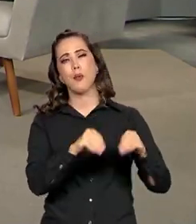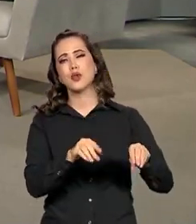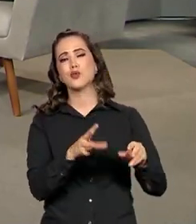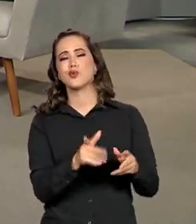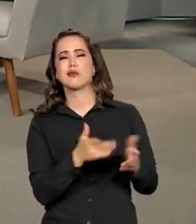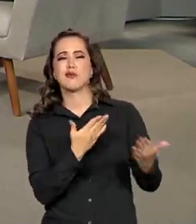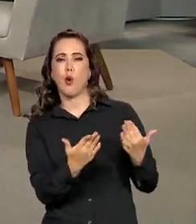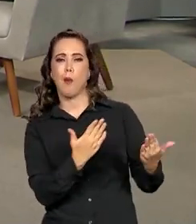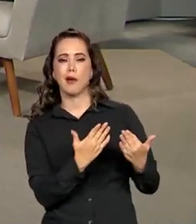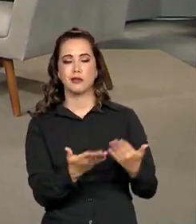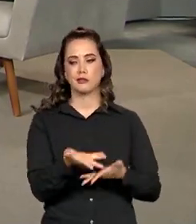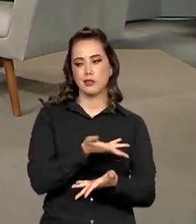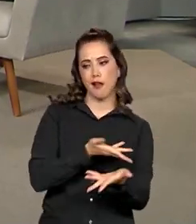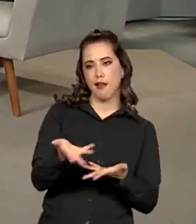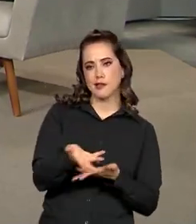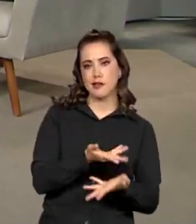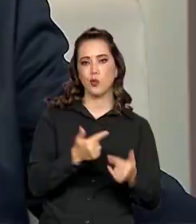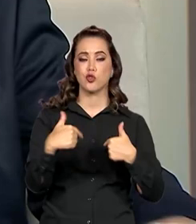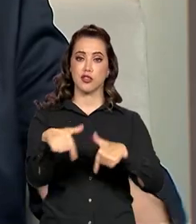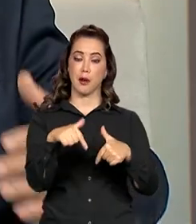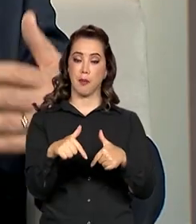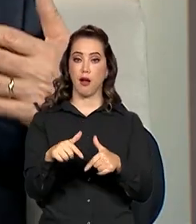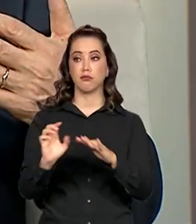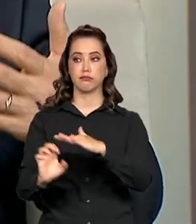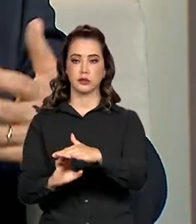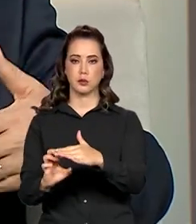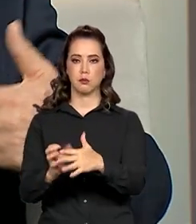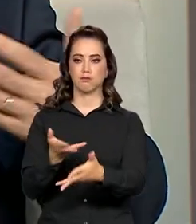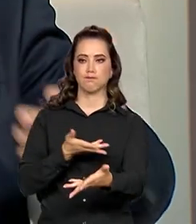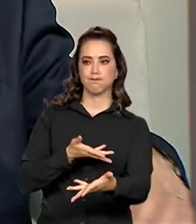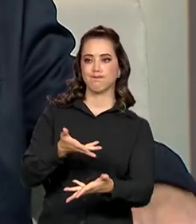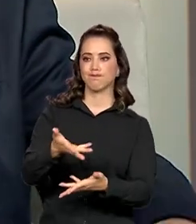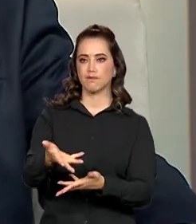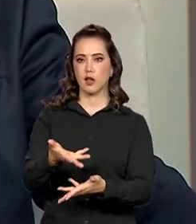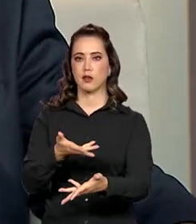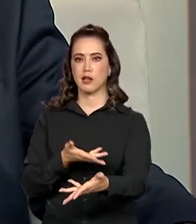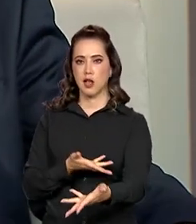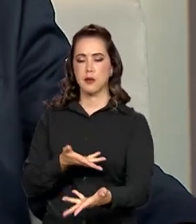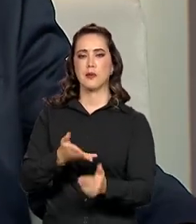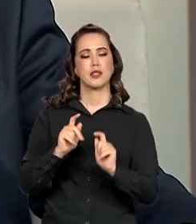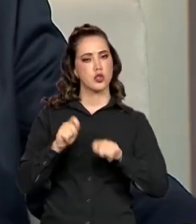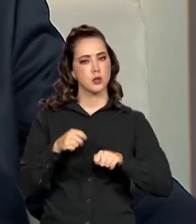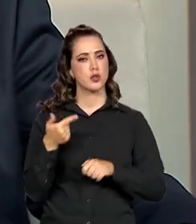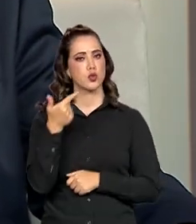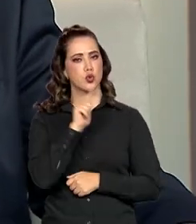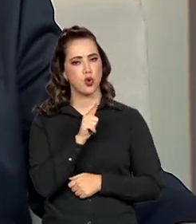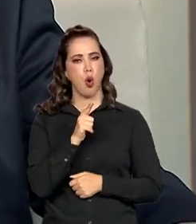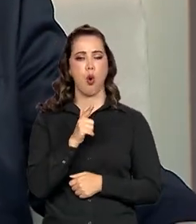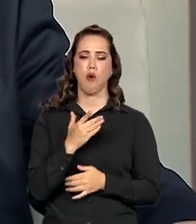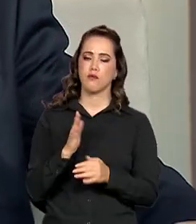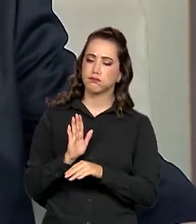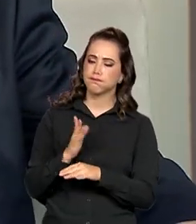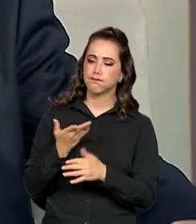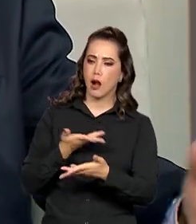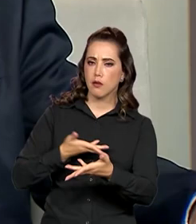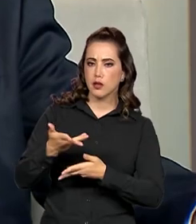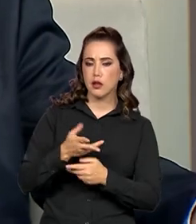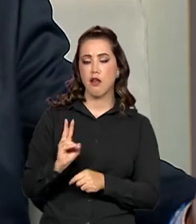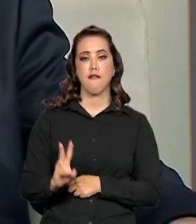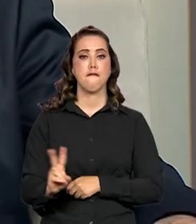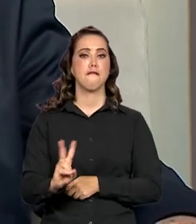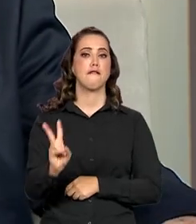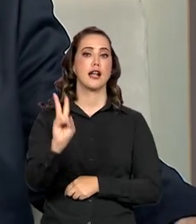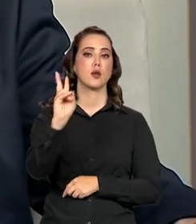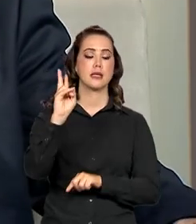processo de relação ao trabalho, para que nós possamos de novo retomar um processo de negociação, de valorizar o valor do